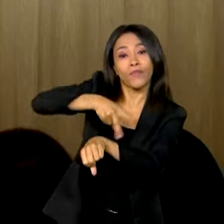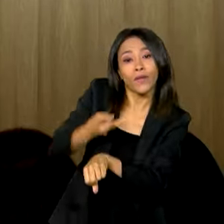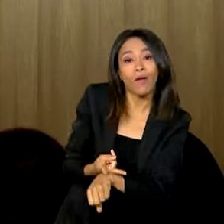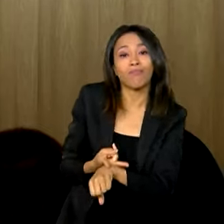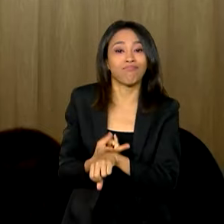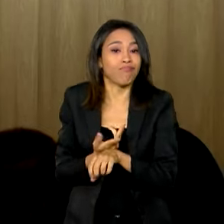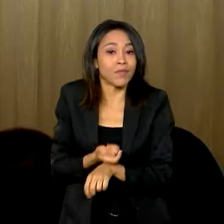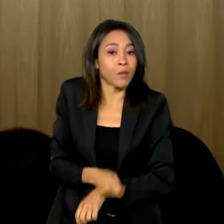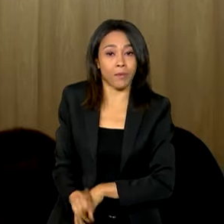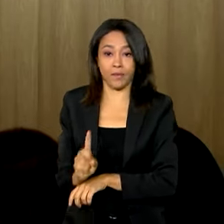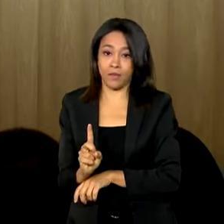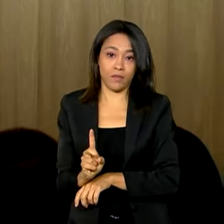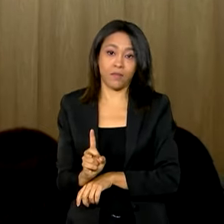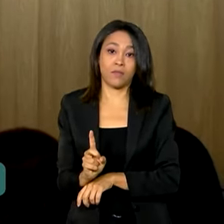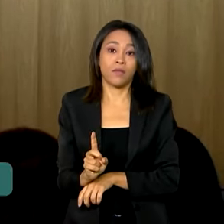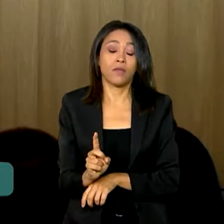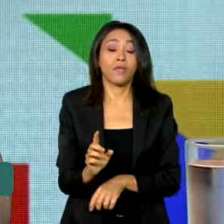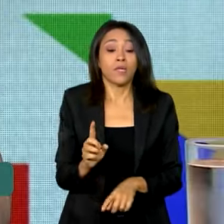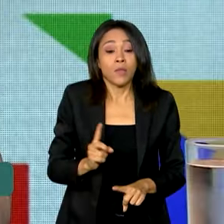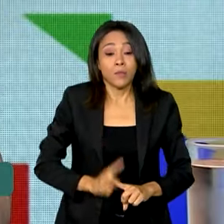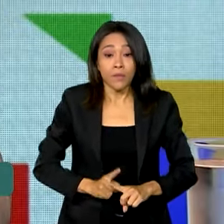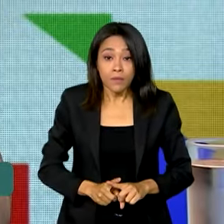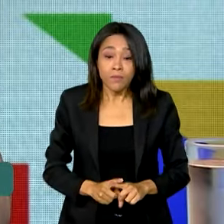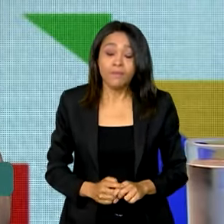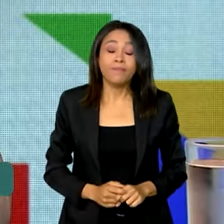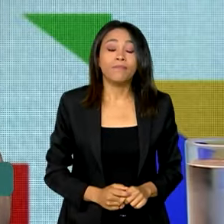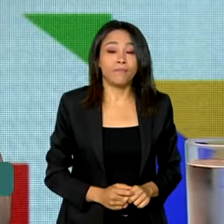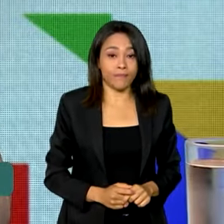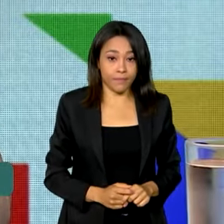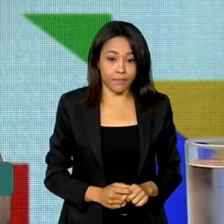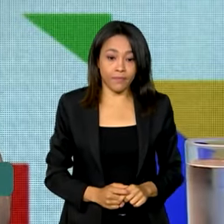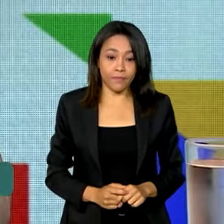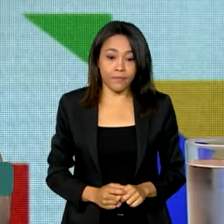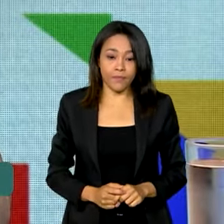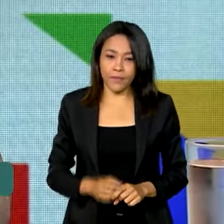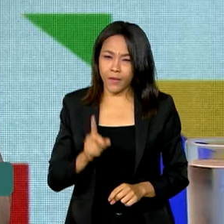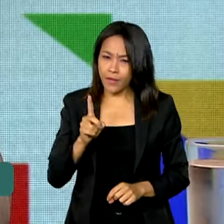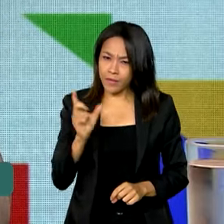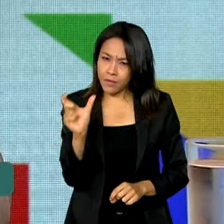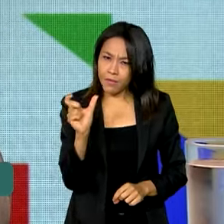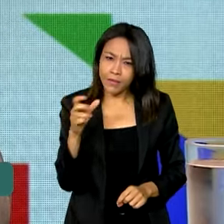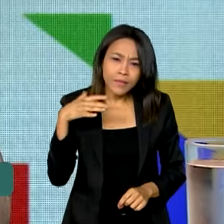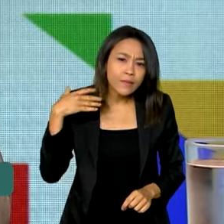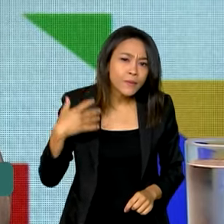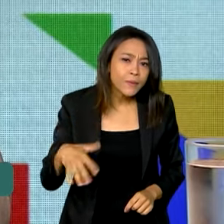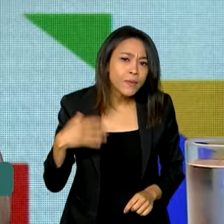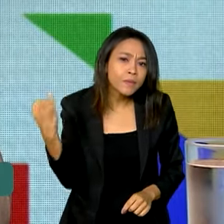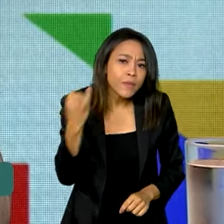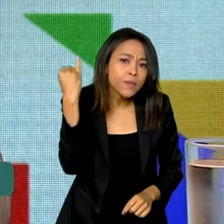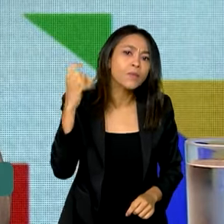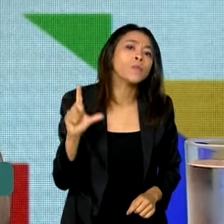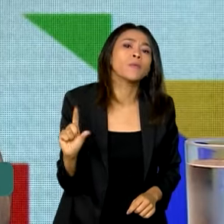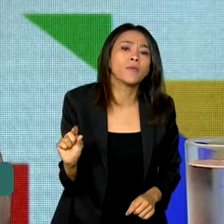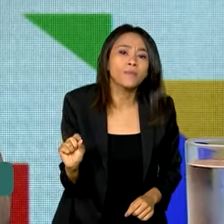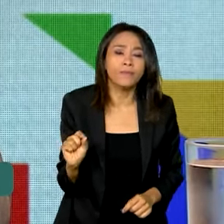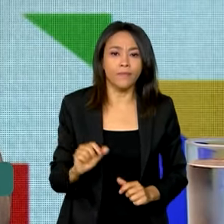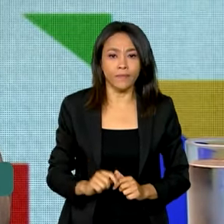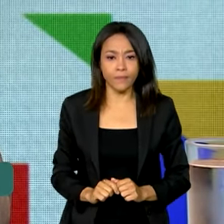sendo necessário, não sendo imprescindível, imprescindível, é importante essa palavra, eu